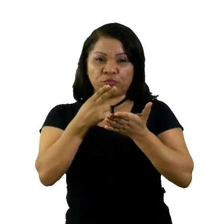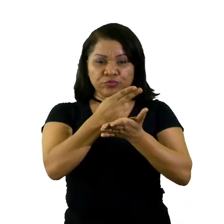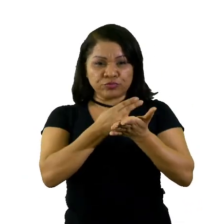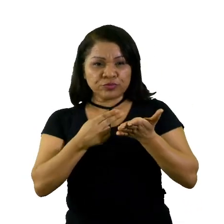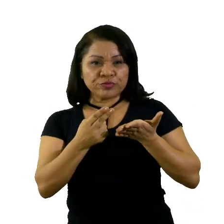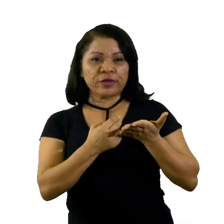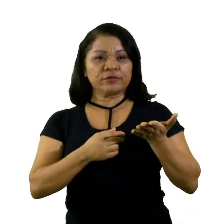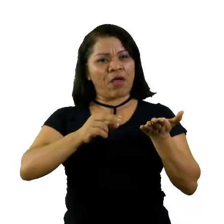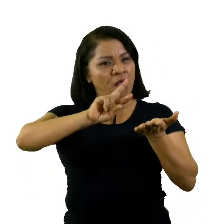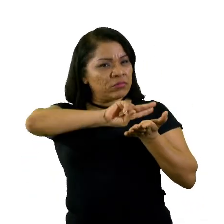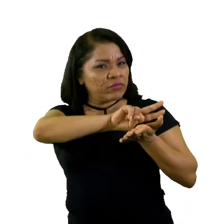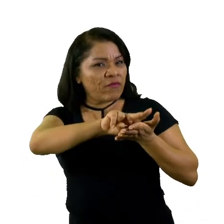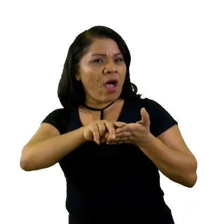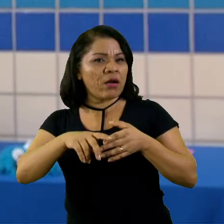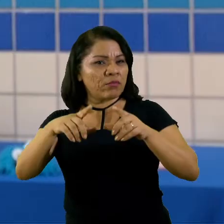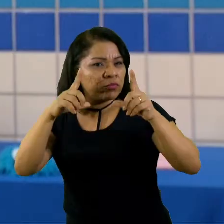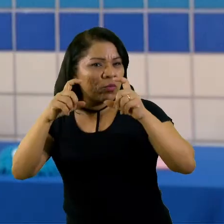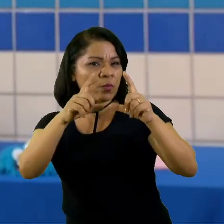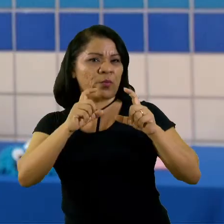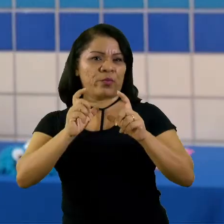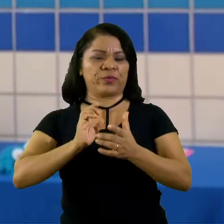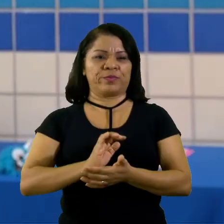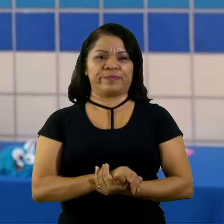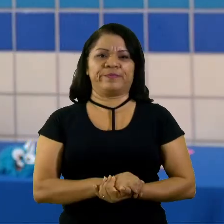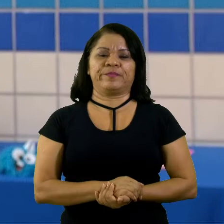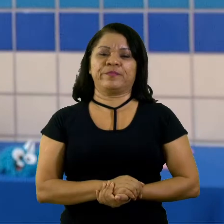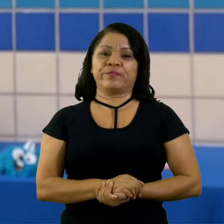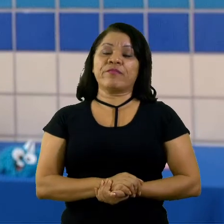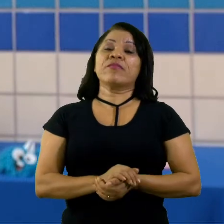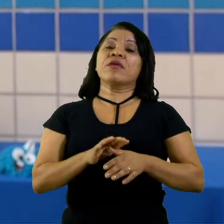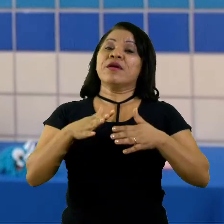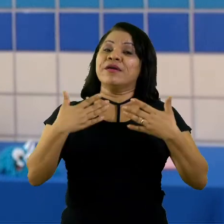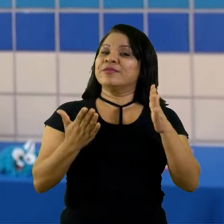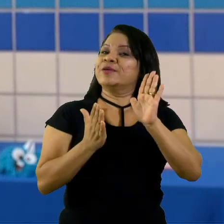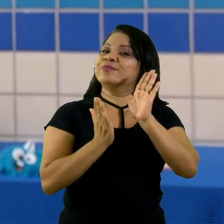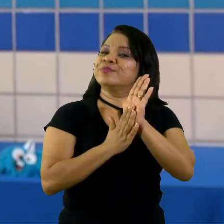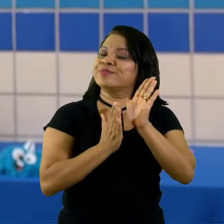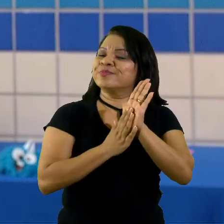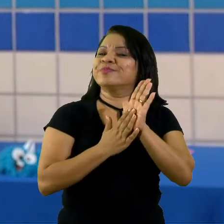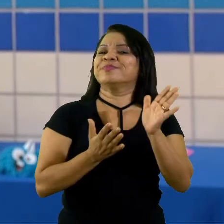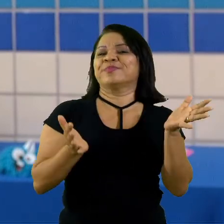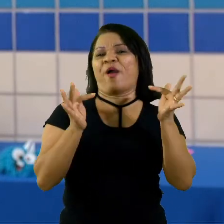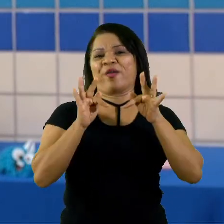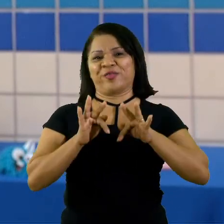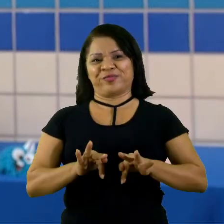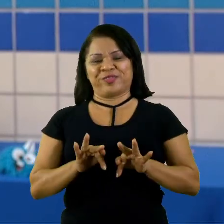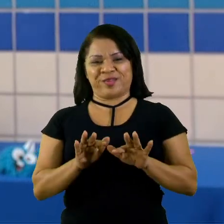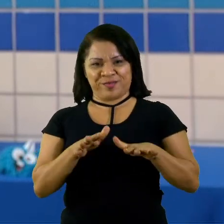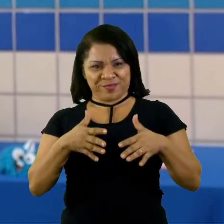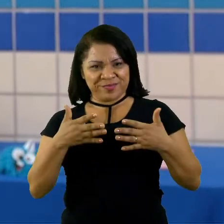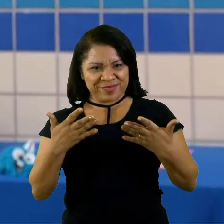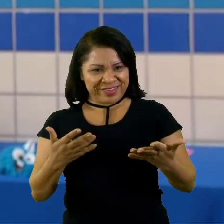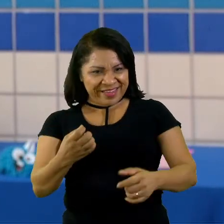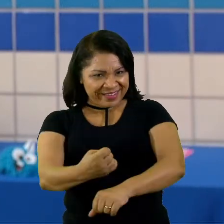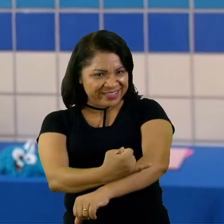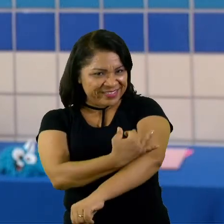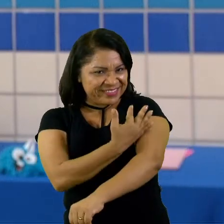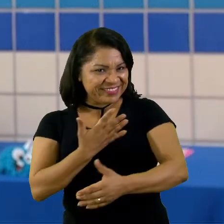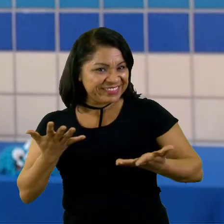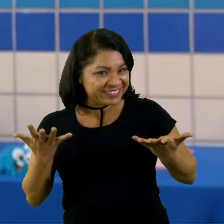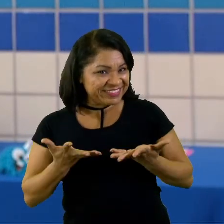formas de expressão. As nossas propostas chegaram ao final. E aí, como estão as suas emoções hoje?